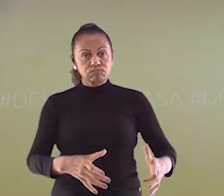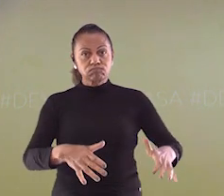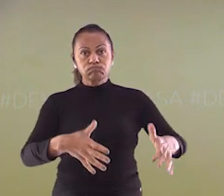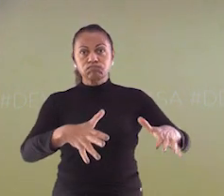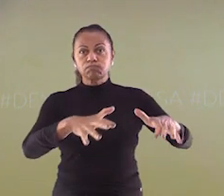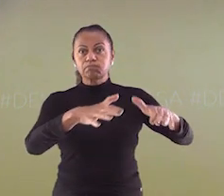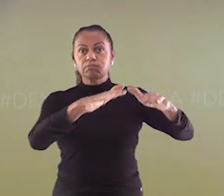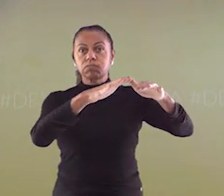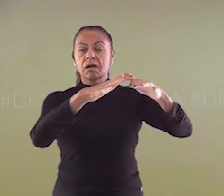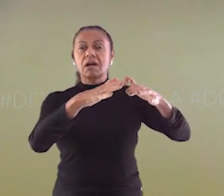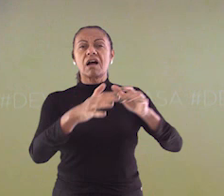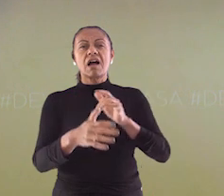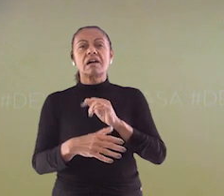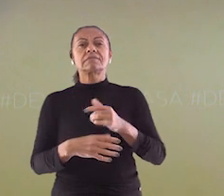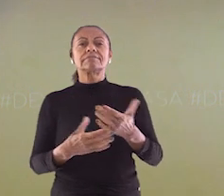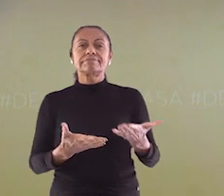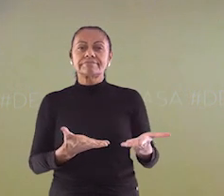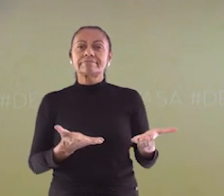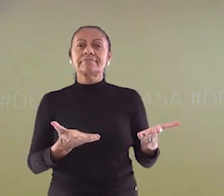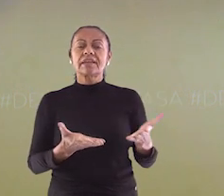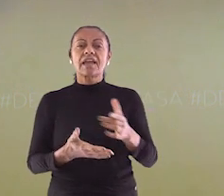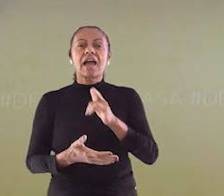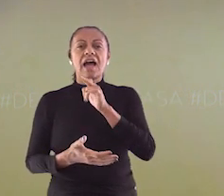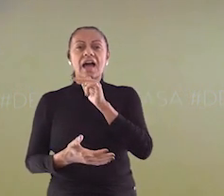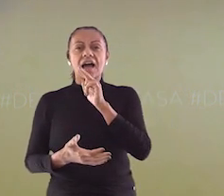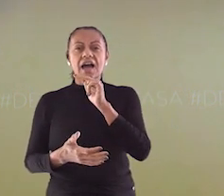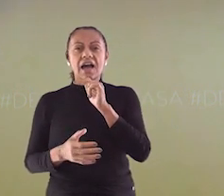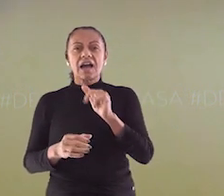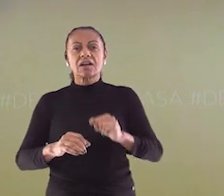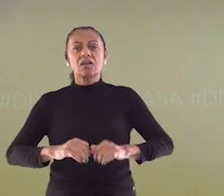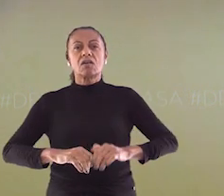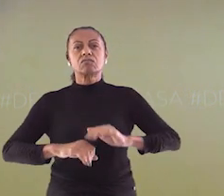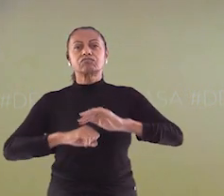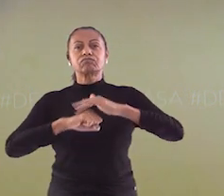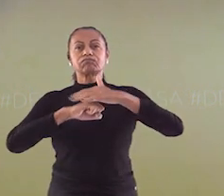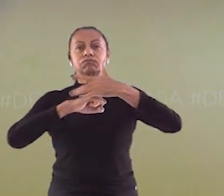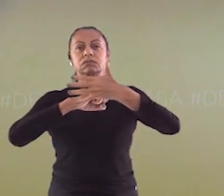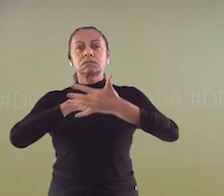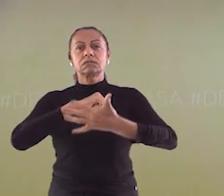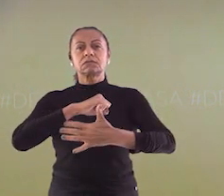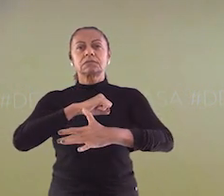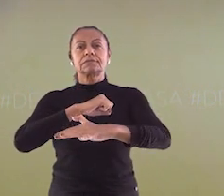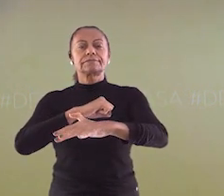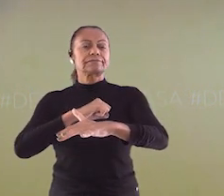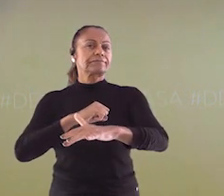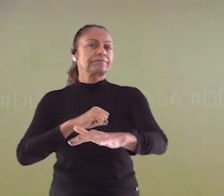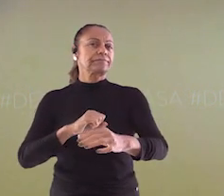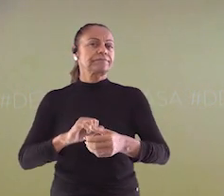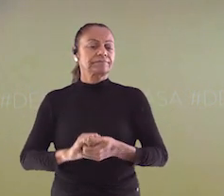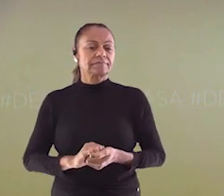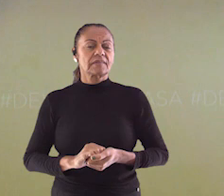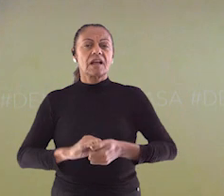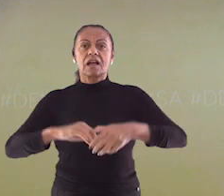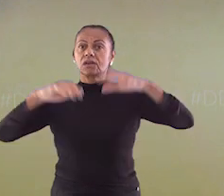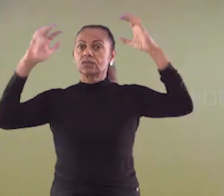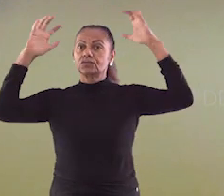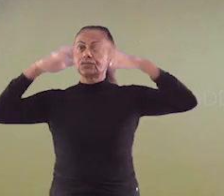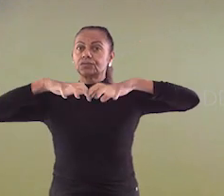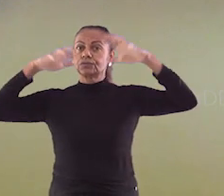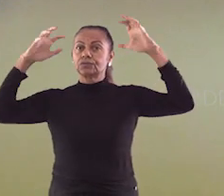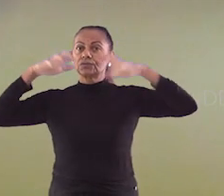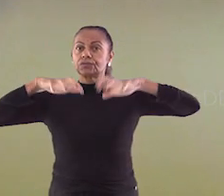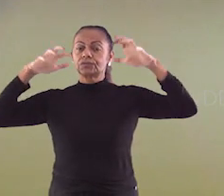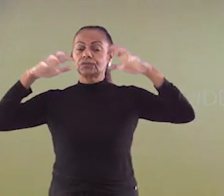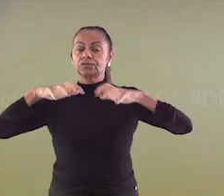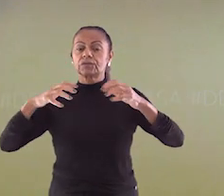ele pode se acumular em bueiros, que são responsáveis por conter parte da água que eleva o nível